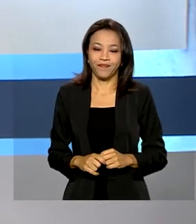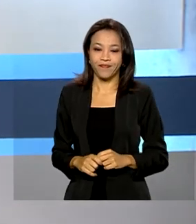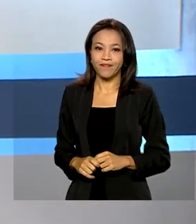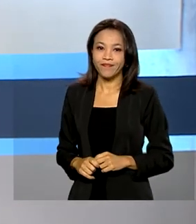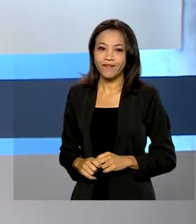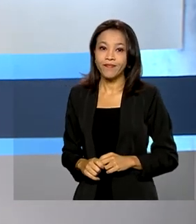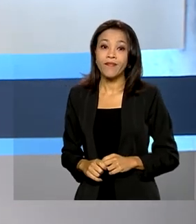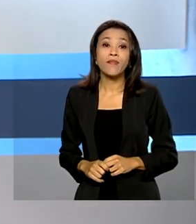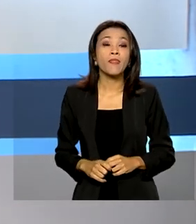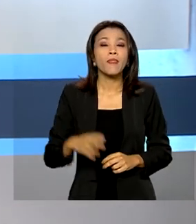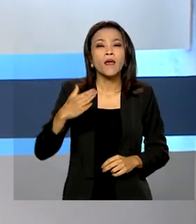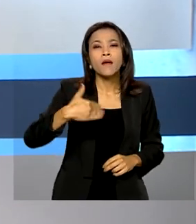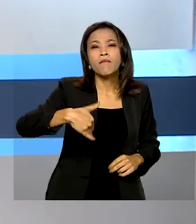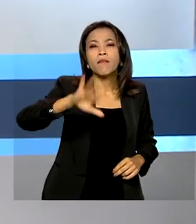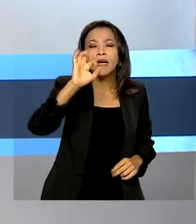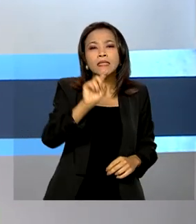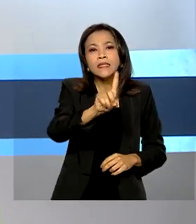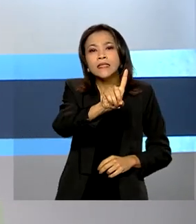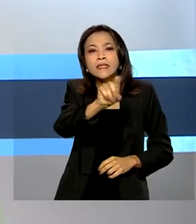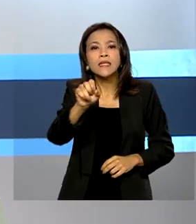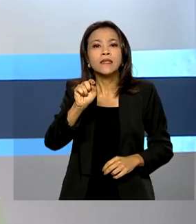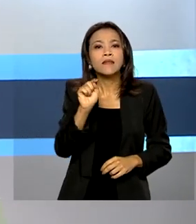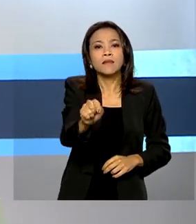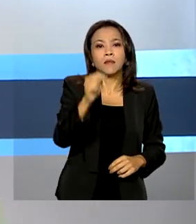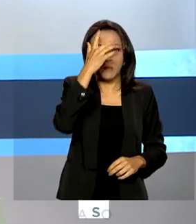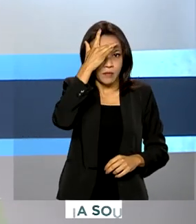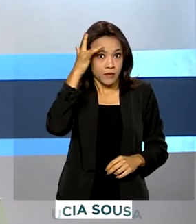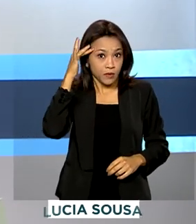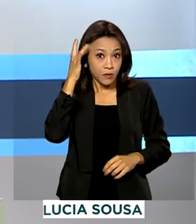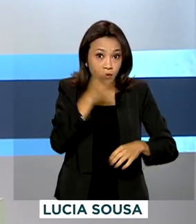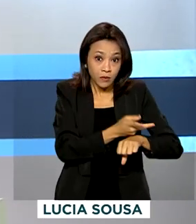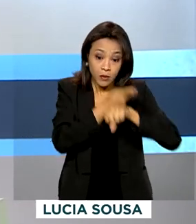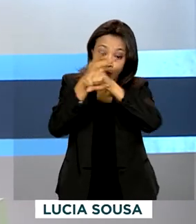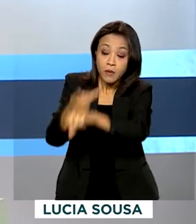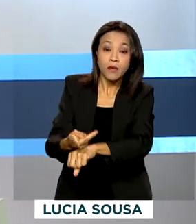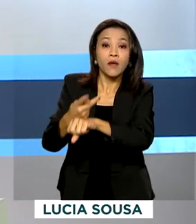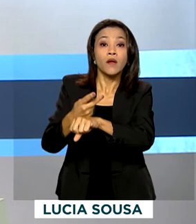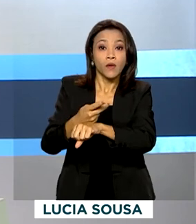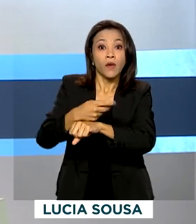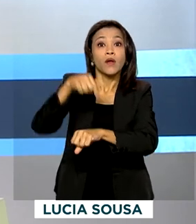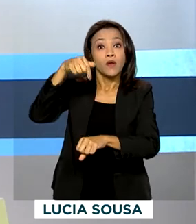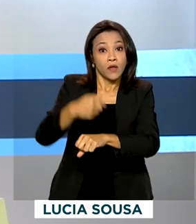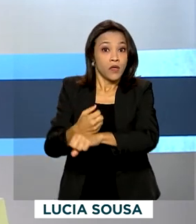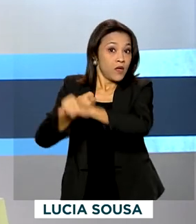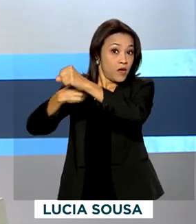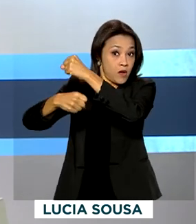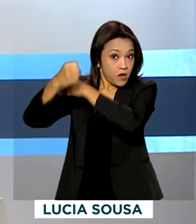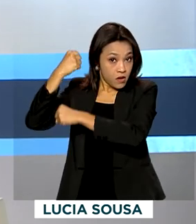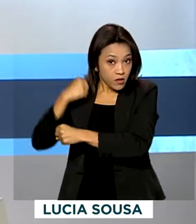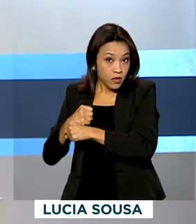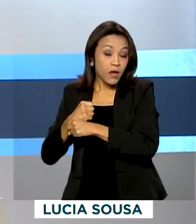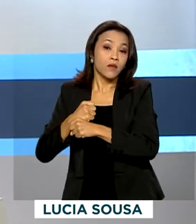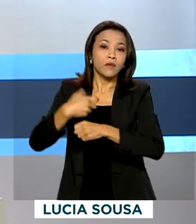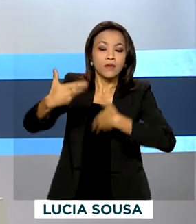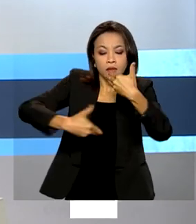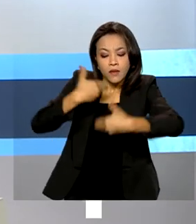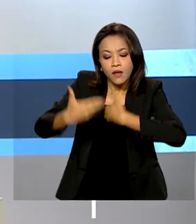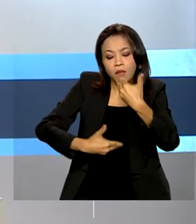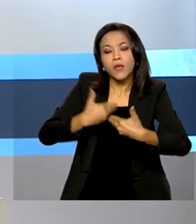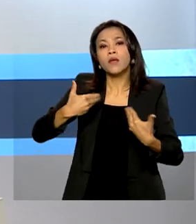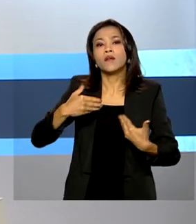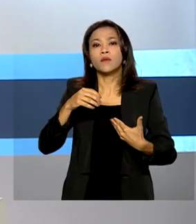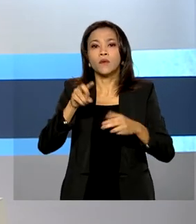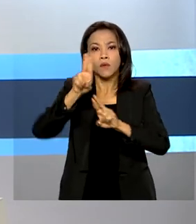Mais de 100 mil pessoas procuraram em 2021 tratamento no SUS para deixar de fumar.